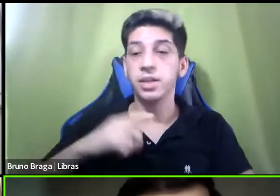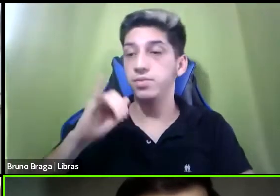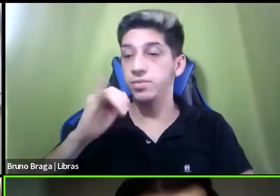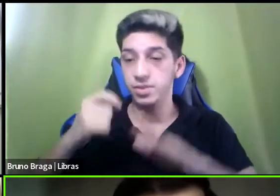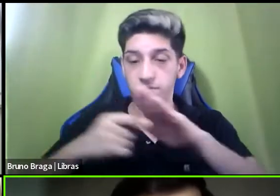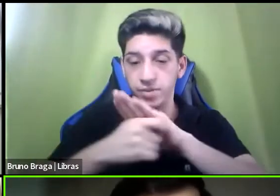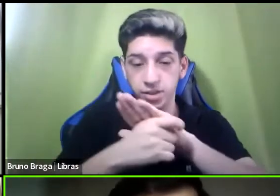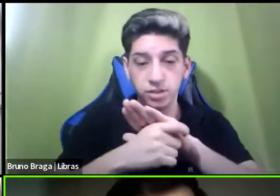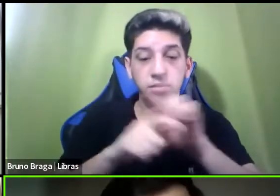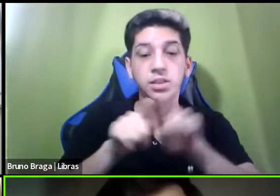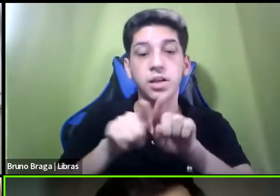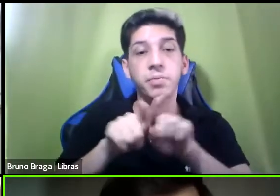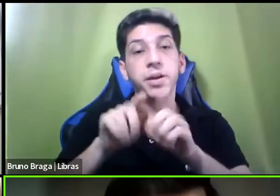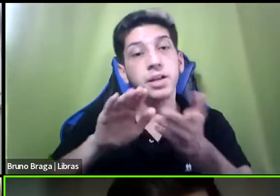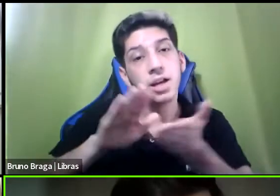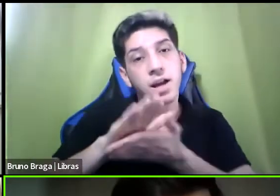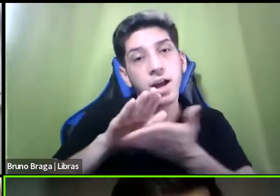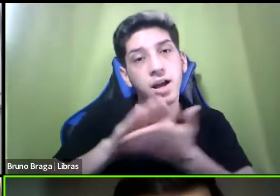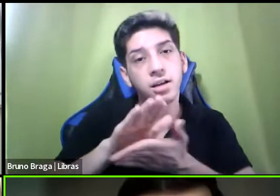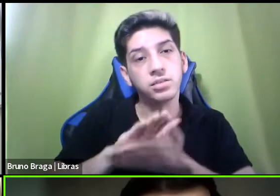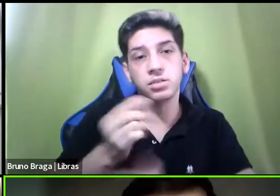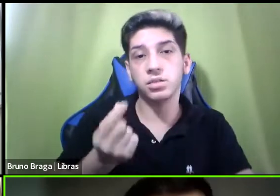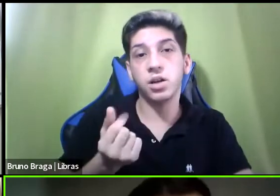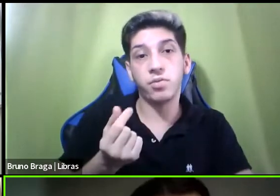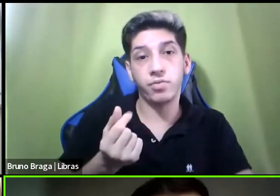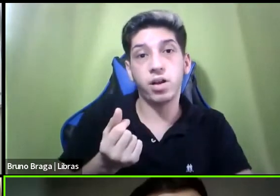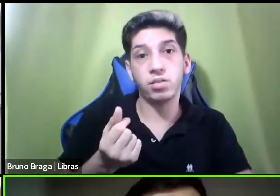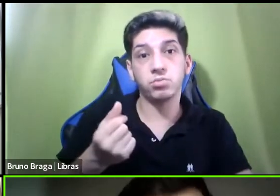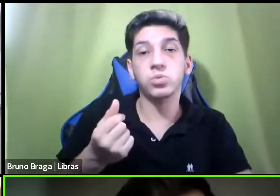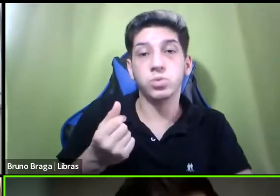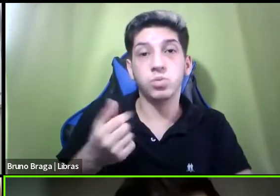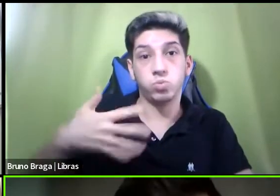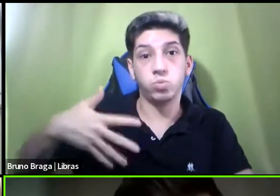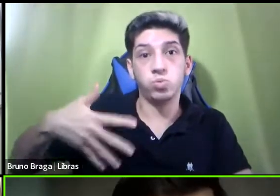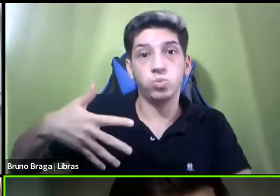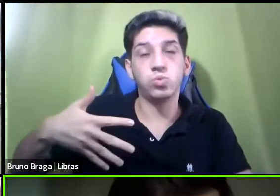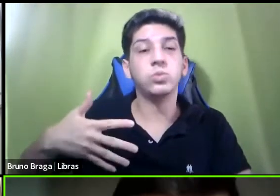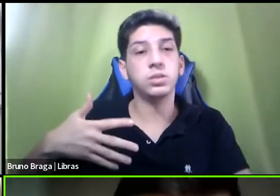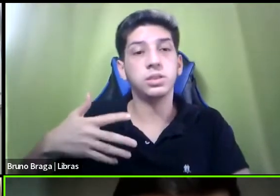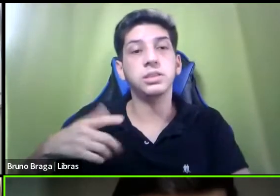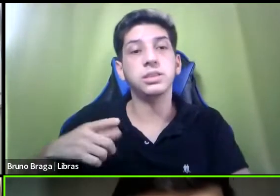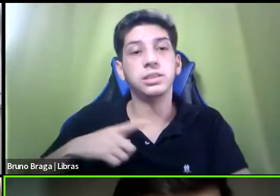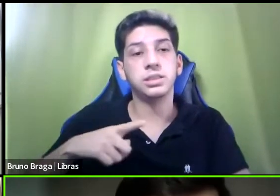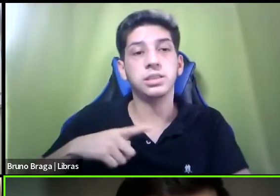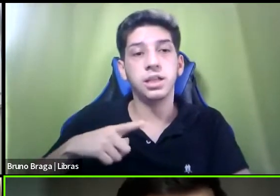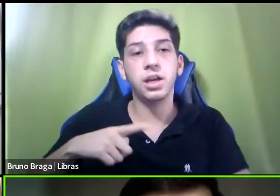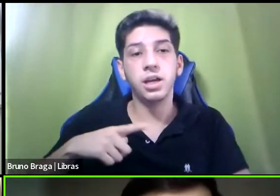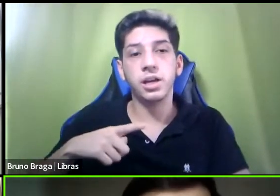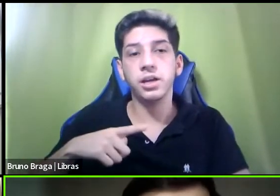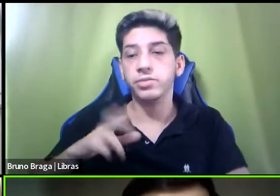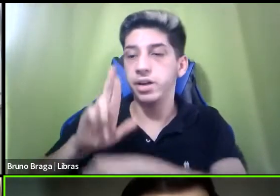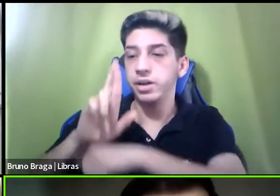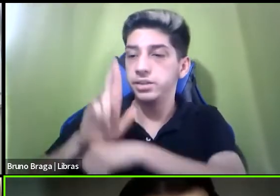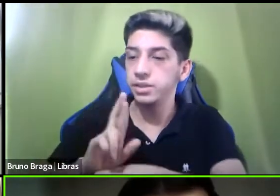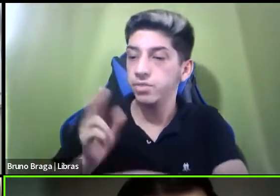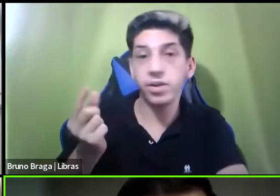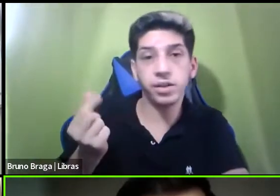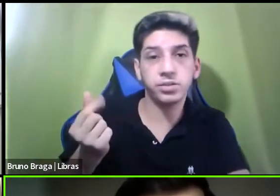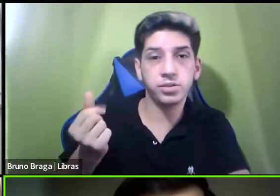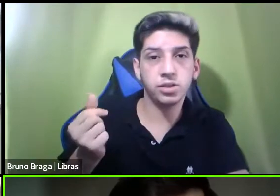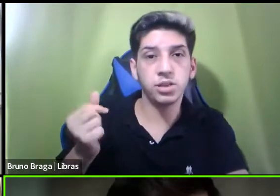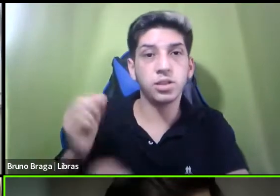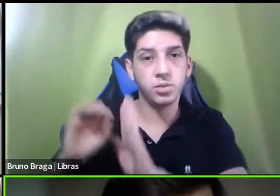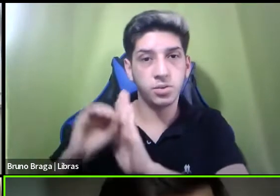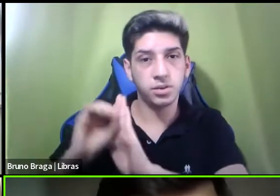gastou uma quantia significativa ela comprometeu uma parcela do erário né público